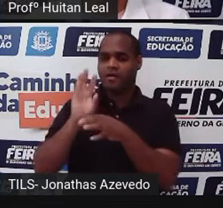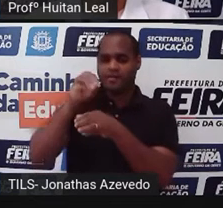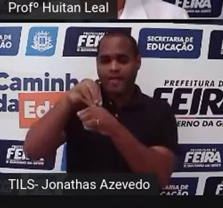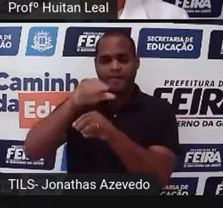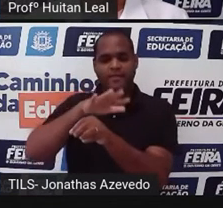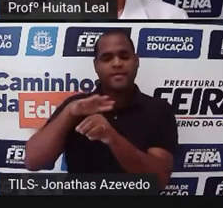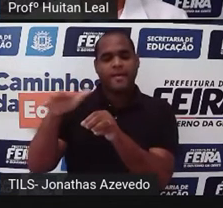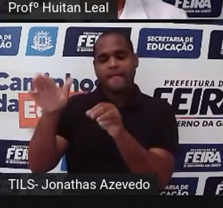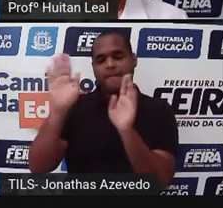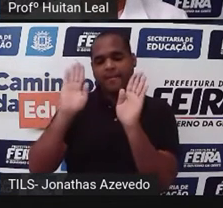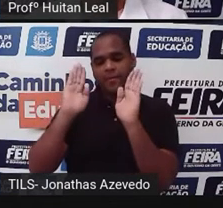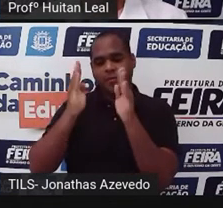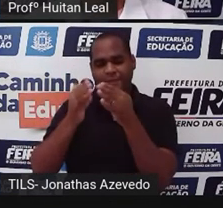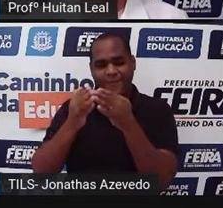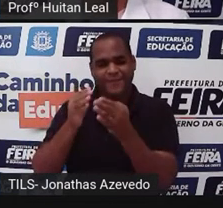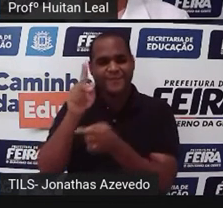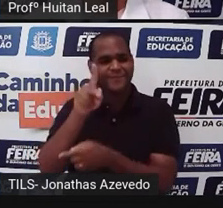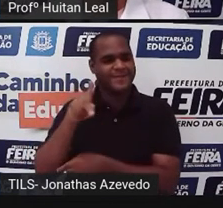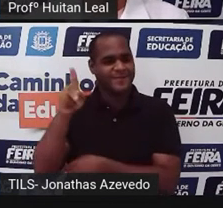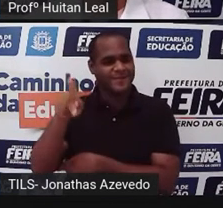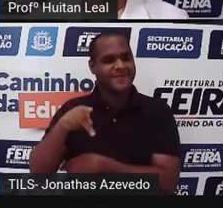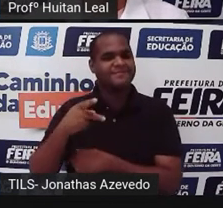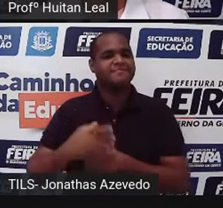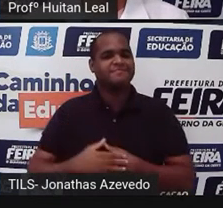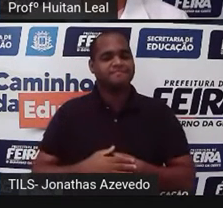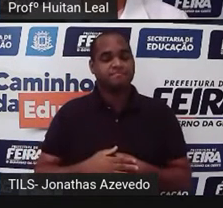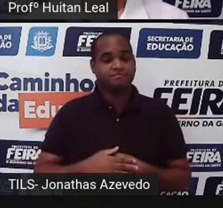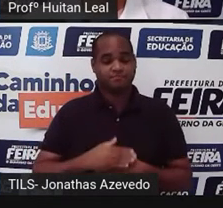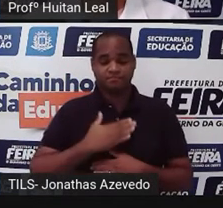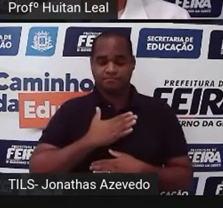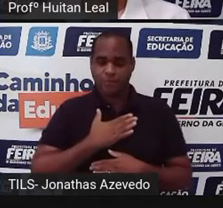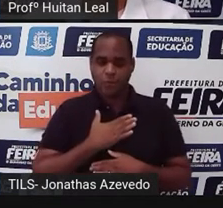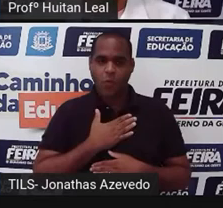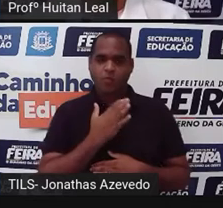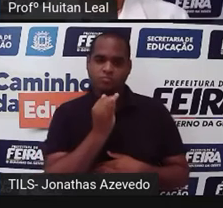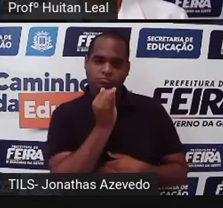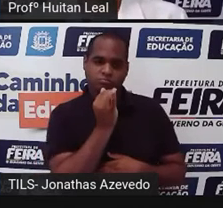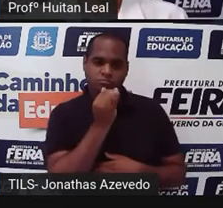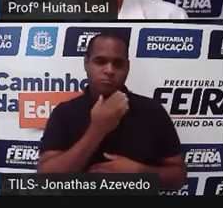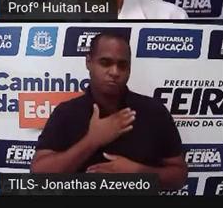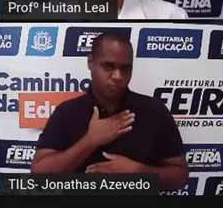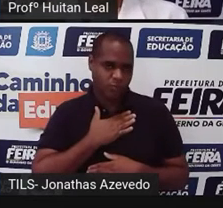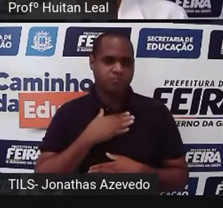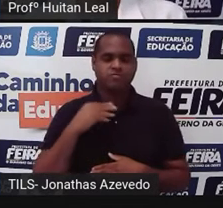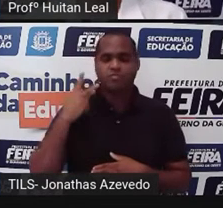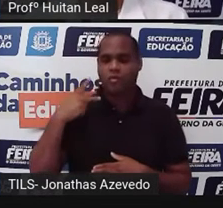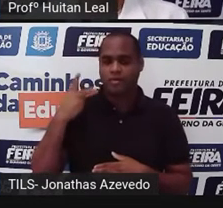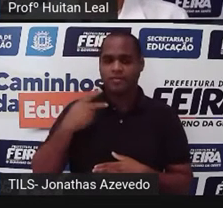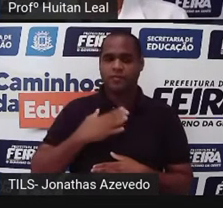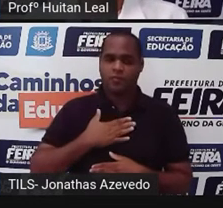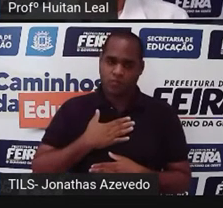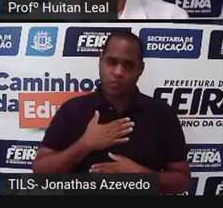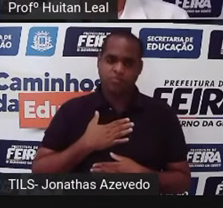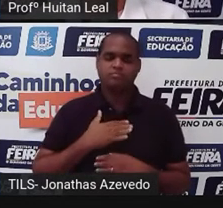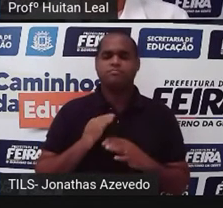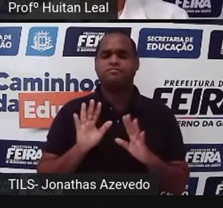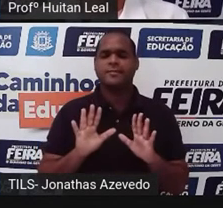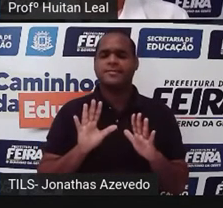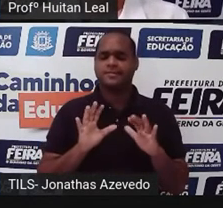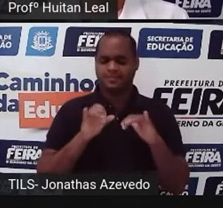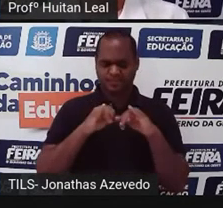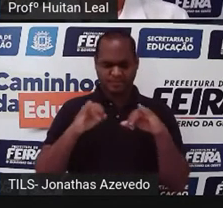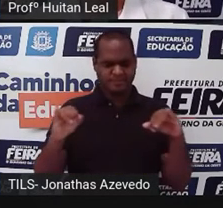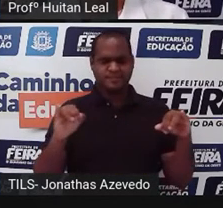público-alvo. Como assim? Por exemplo, eu gosto muito de política, mas se a notícia for, por exemplo,